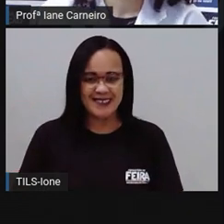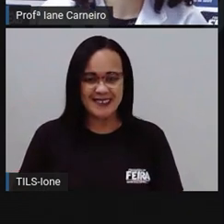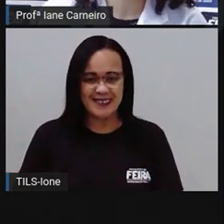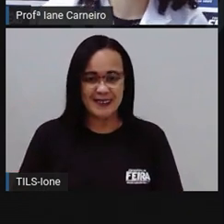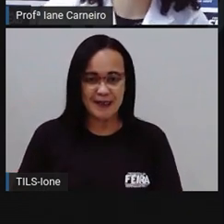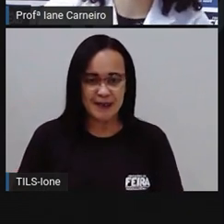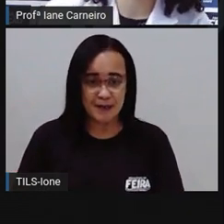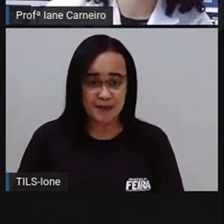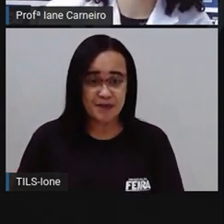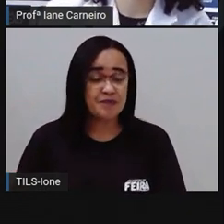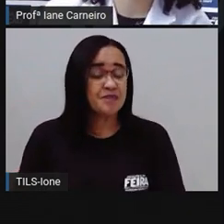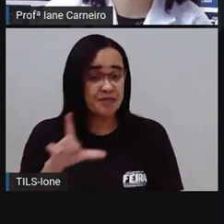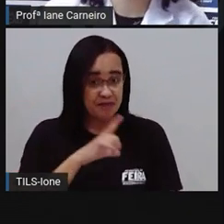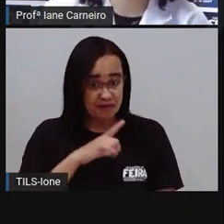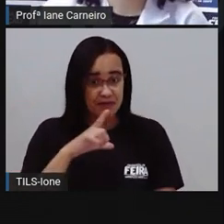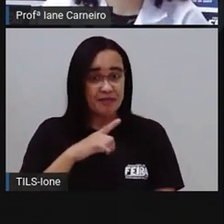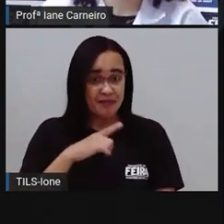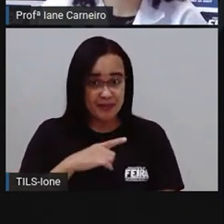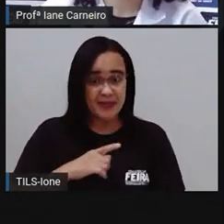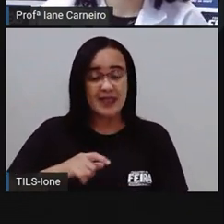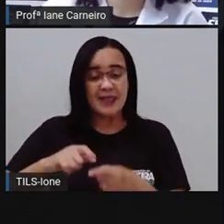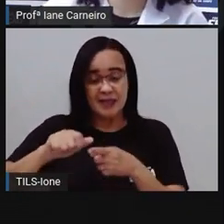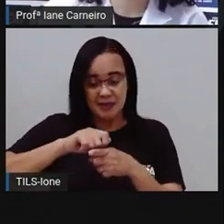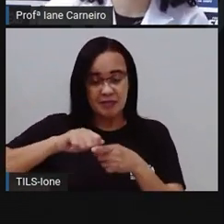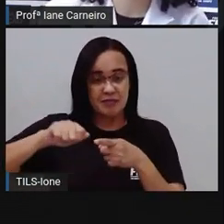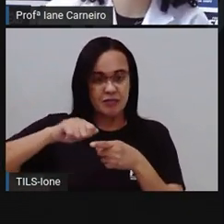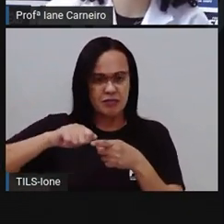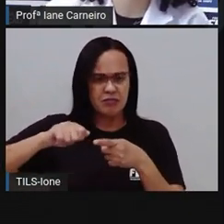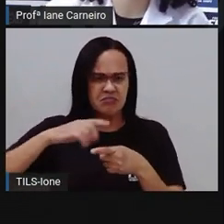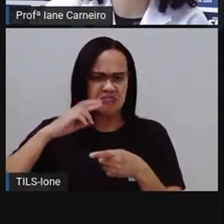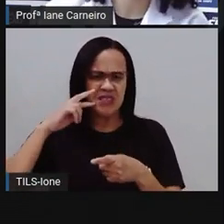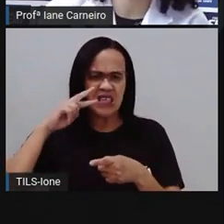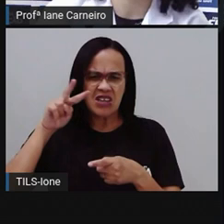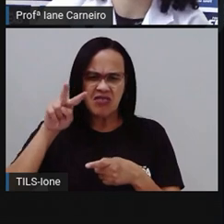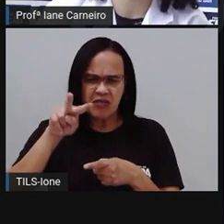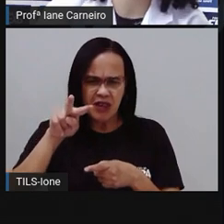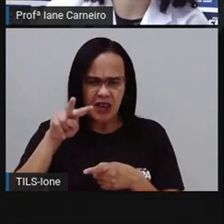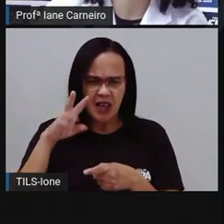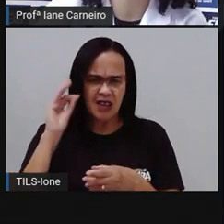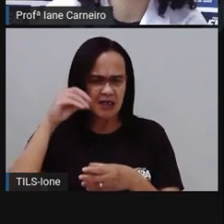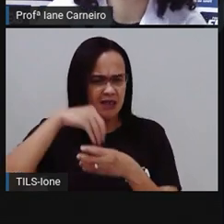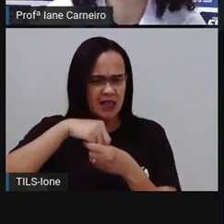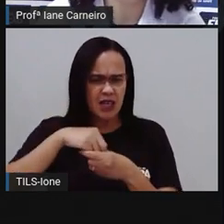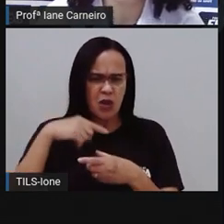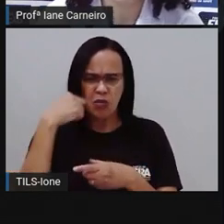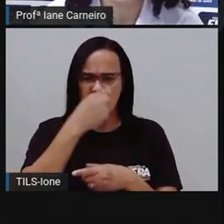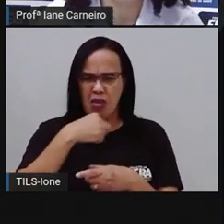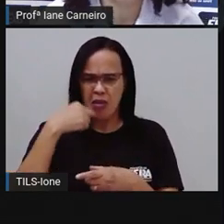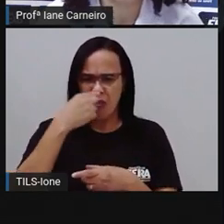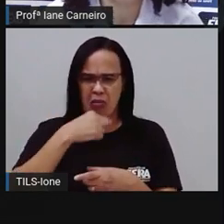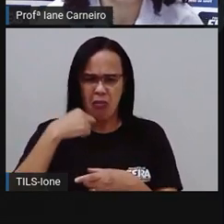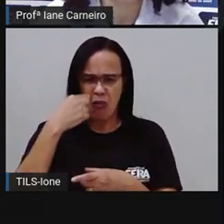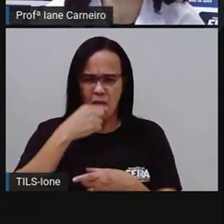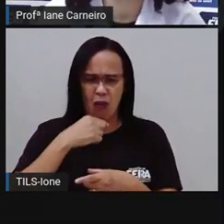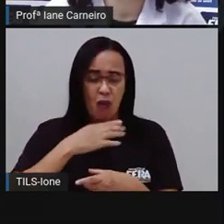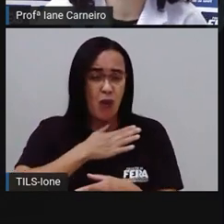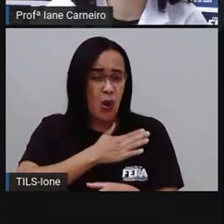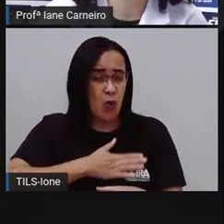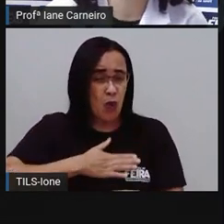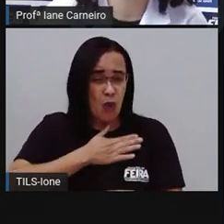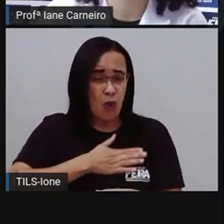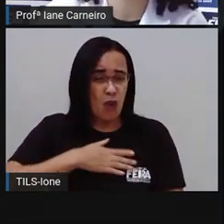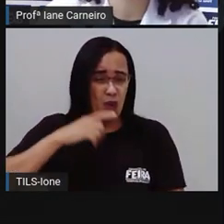É que existem os bichinhos da Kari que moram na boca da gente e adoram comer os dentinhos